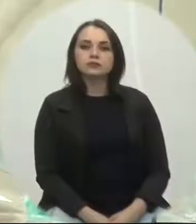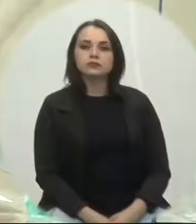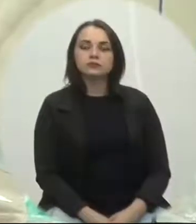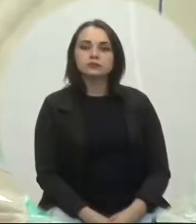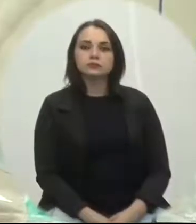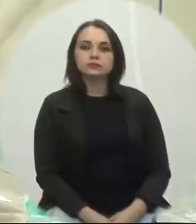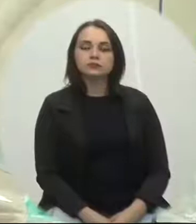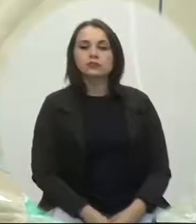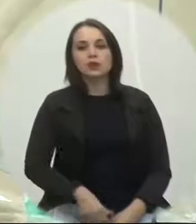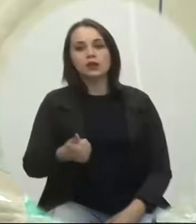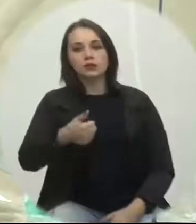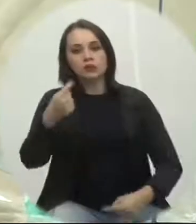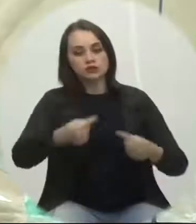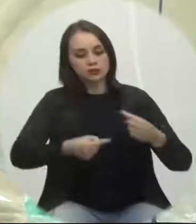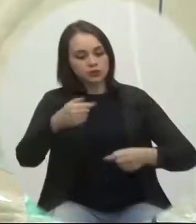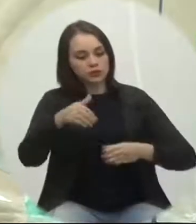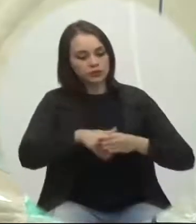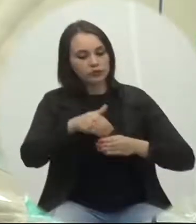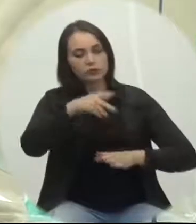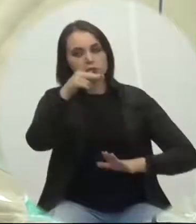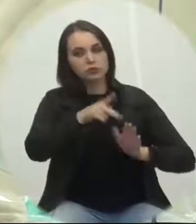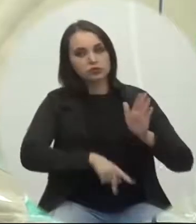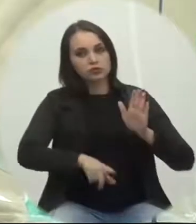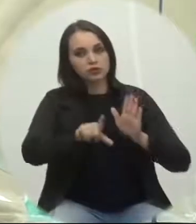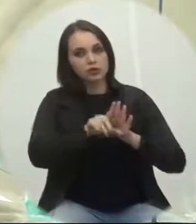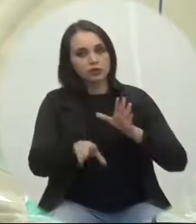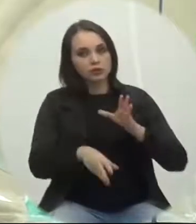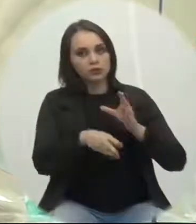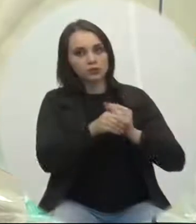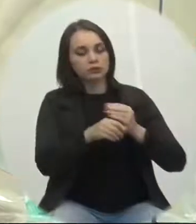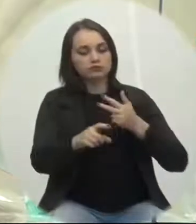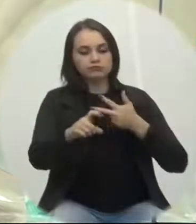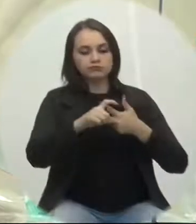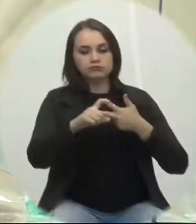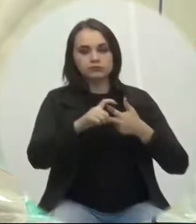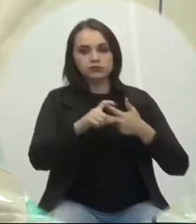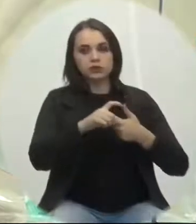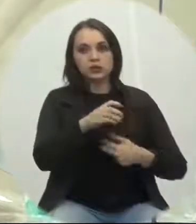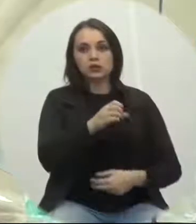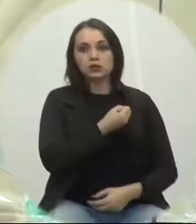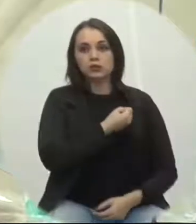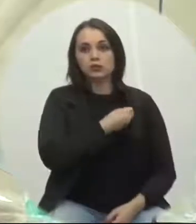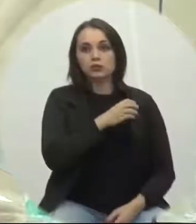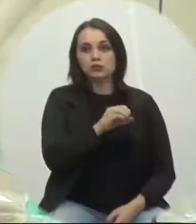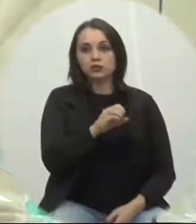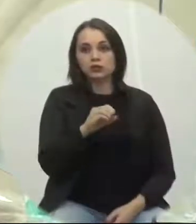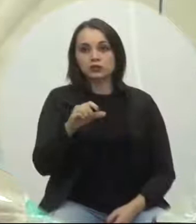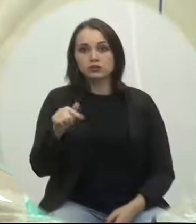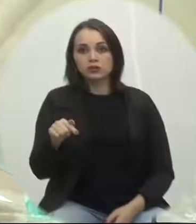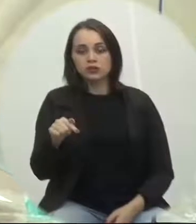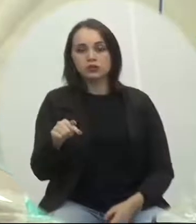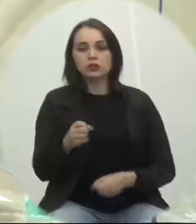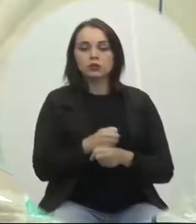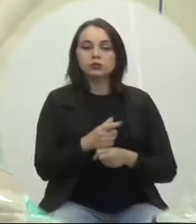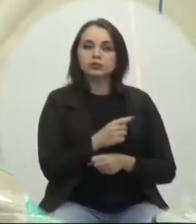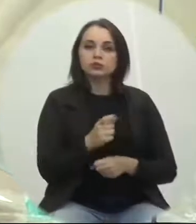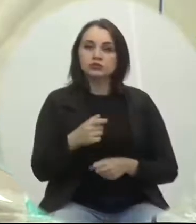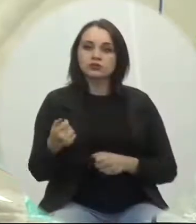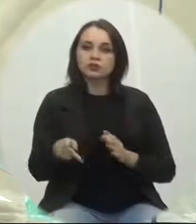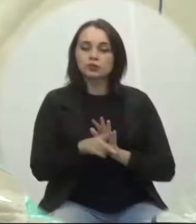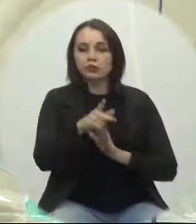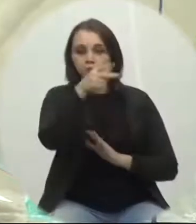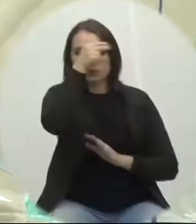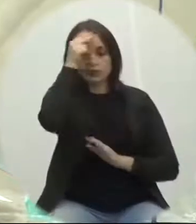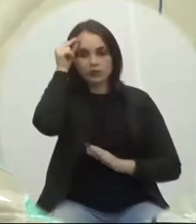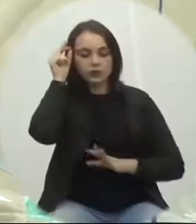Em primeira discussão e votação ao projeto de lei complementar do Poder Executivo PLCPE 007-21, de autoria do Prefeito Municipal, que